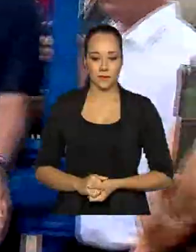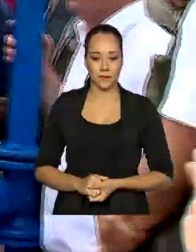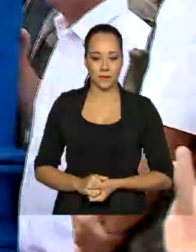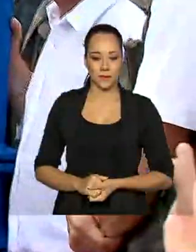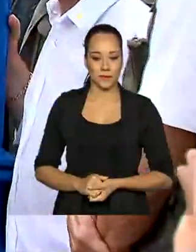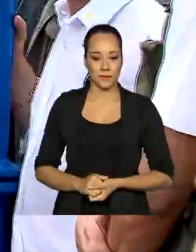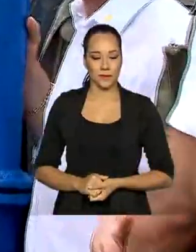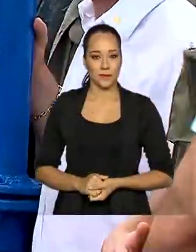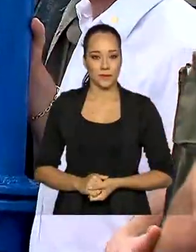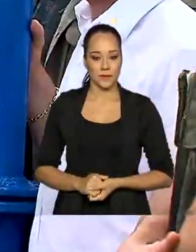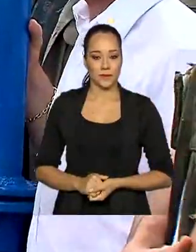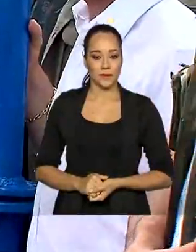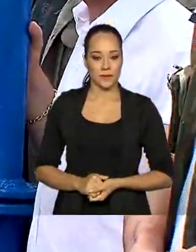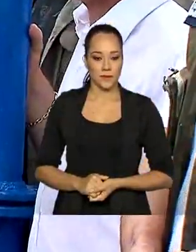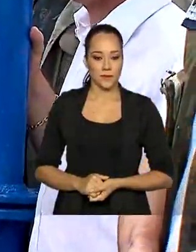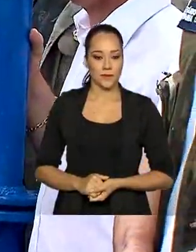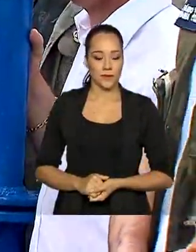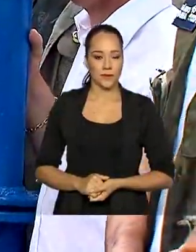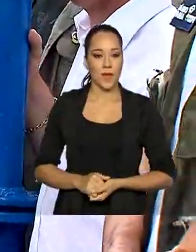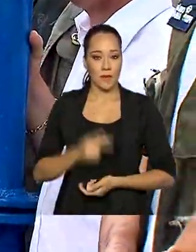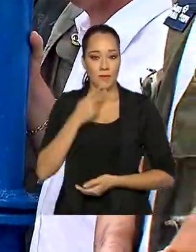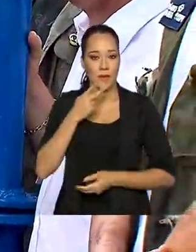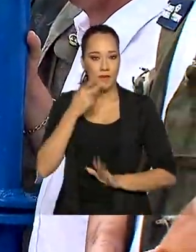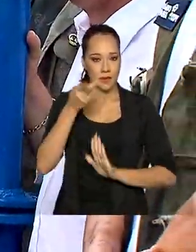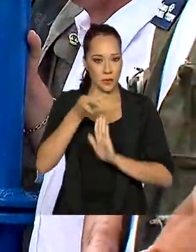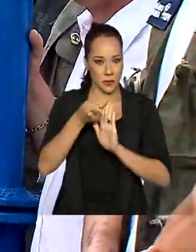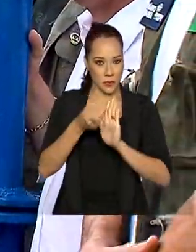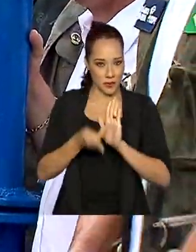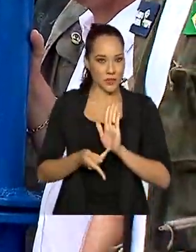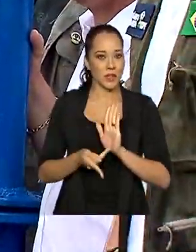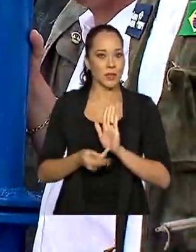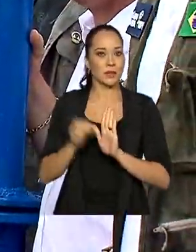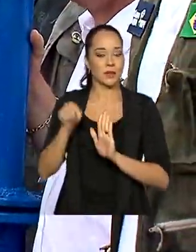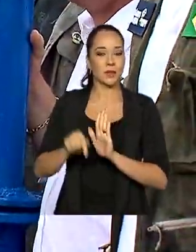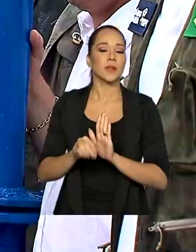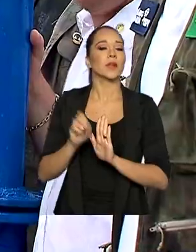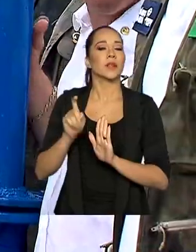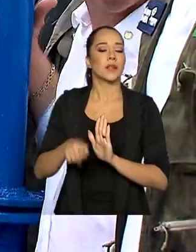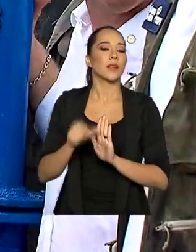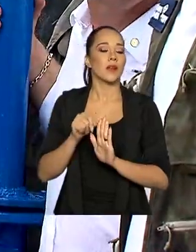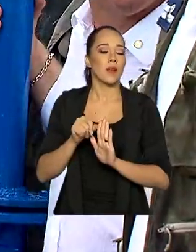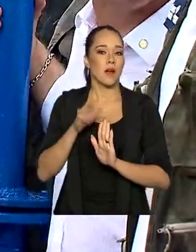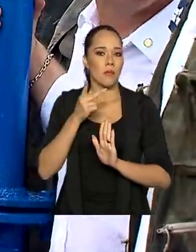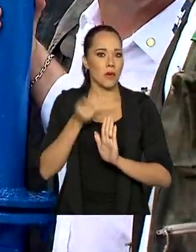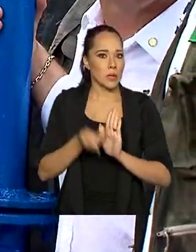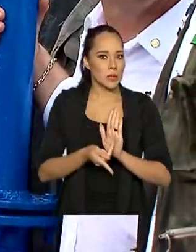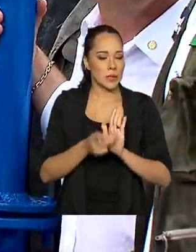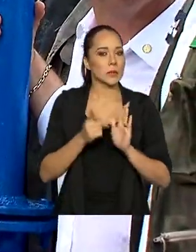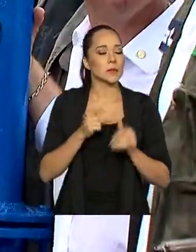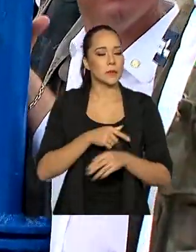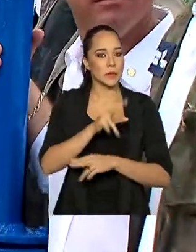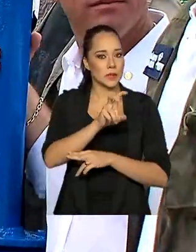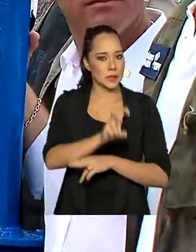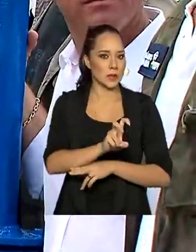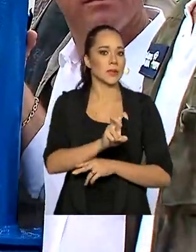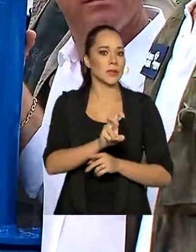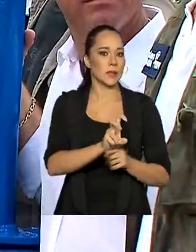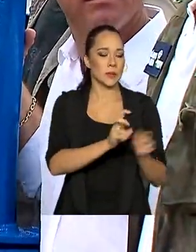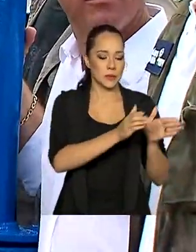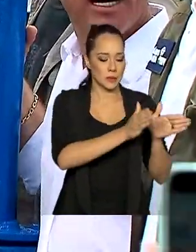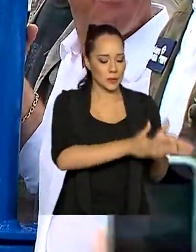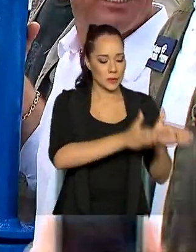Voltando a falar sobre o projeto, projeto bastante complexo, com cinco ações, cinco